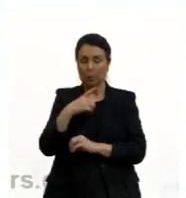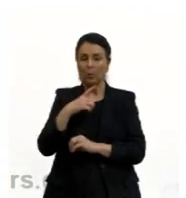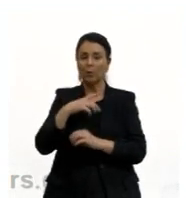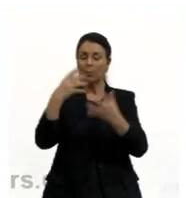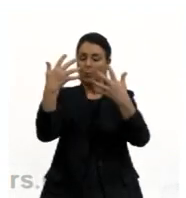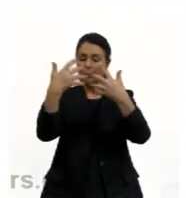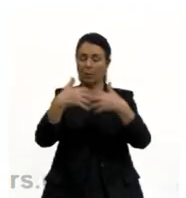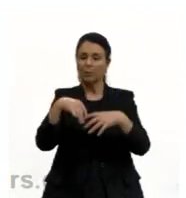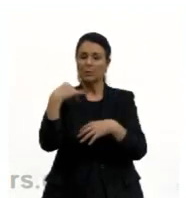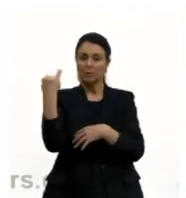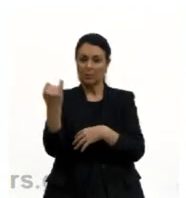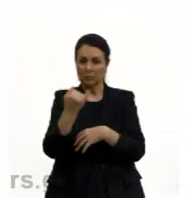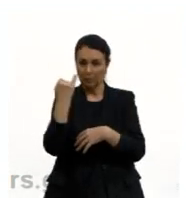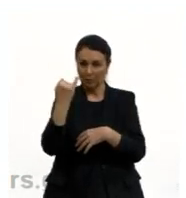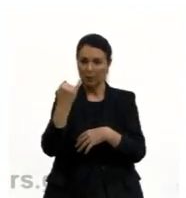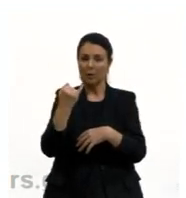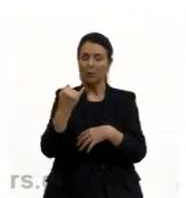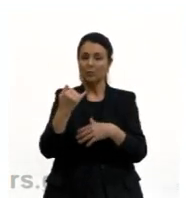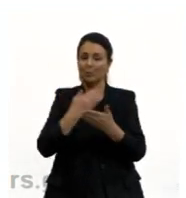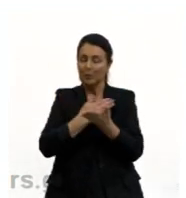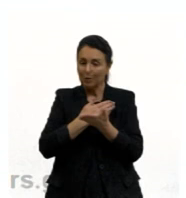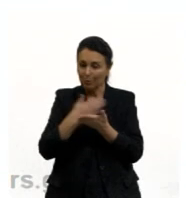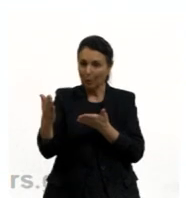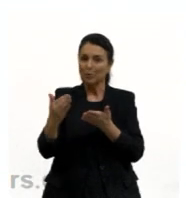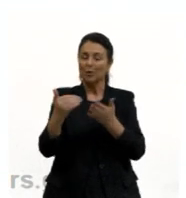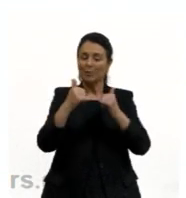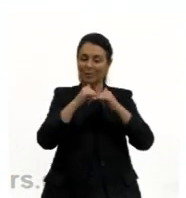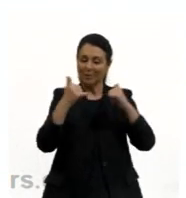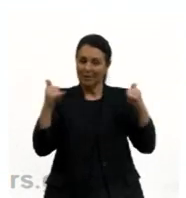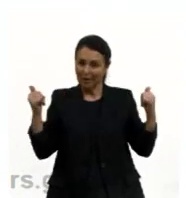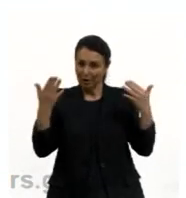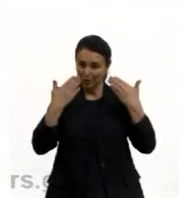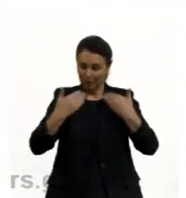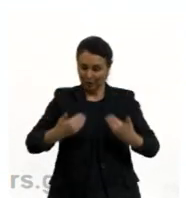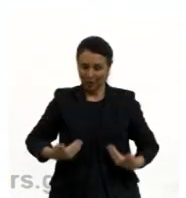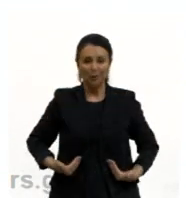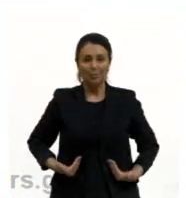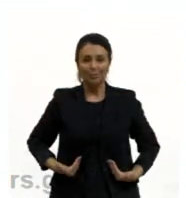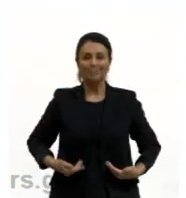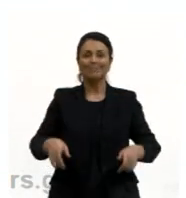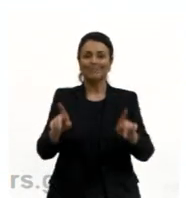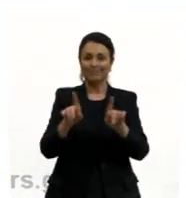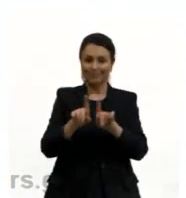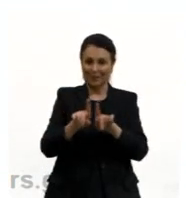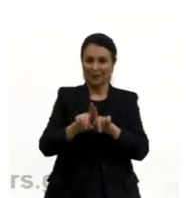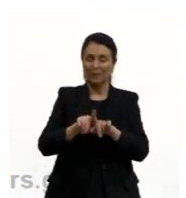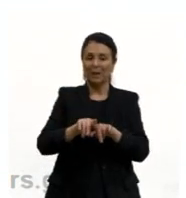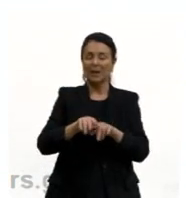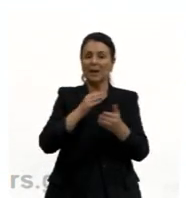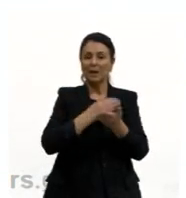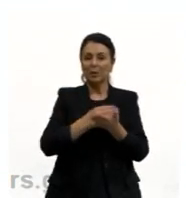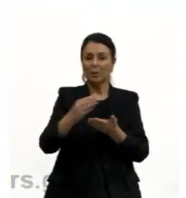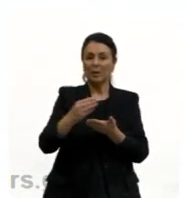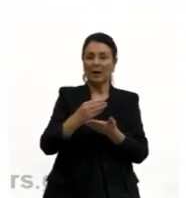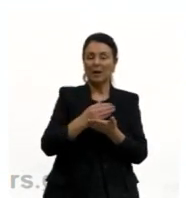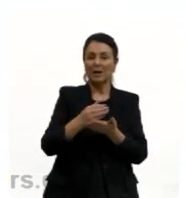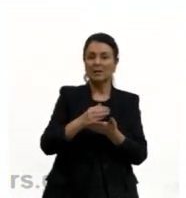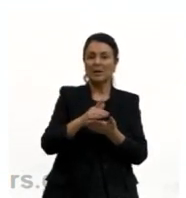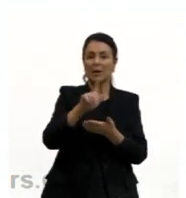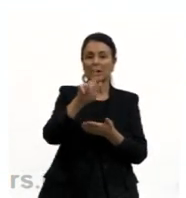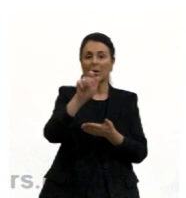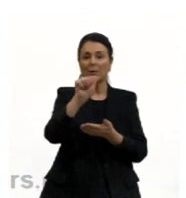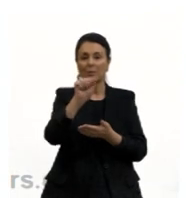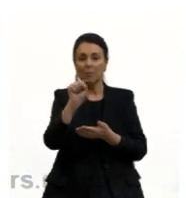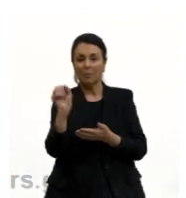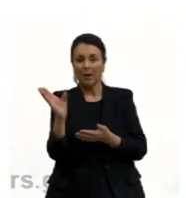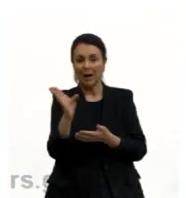importante, porque quando a gente gera energia, né, quando as células estão trabalhando, acaba gerando gás carbônico dentro do nosso corpo. E a